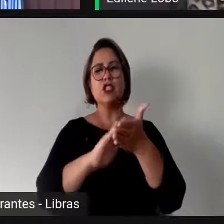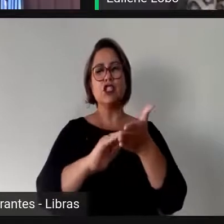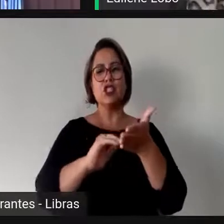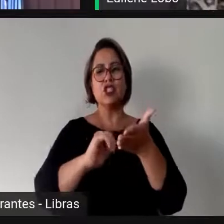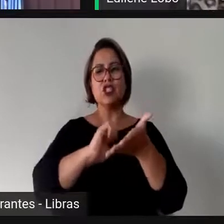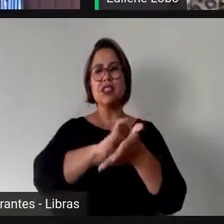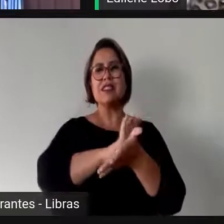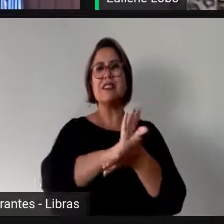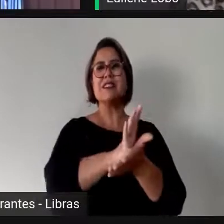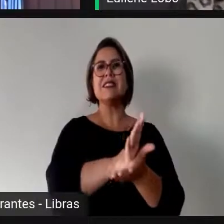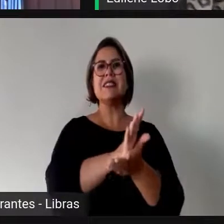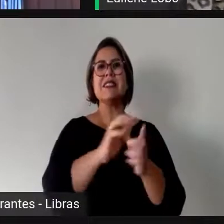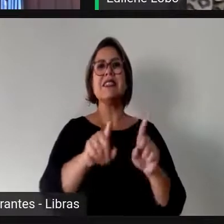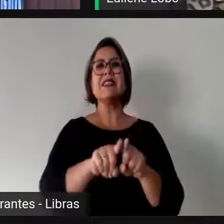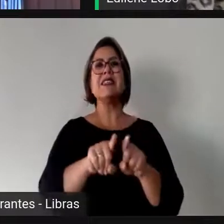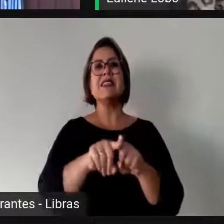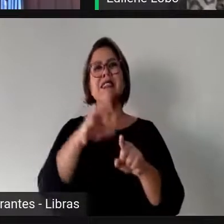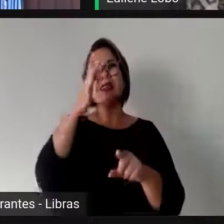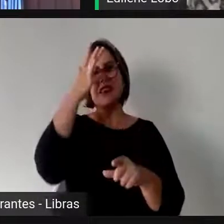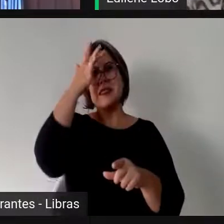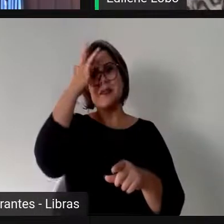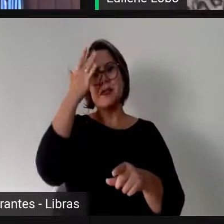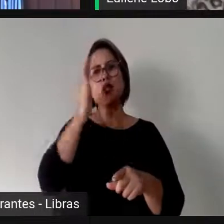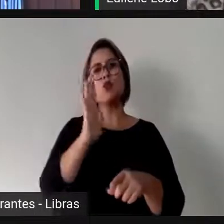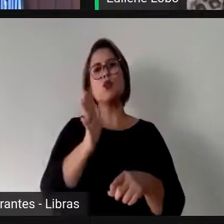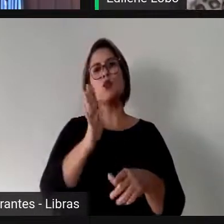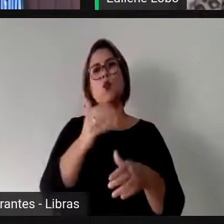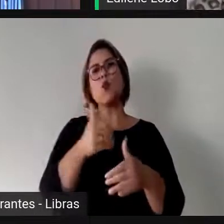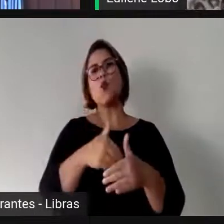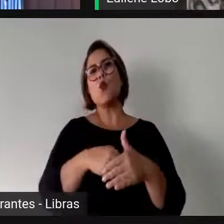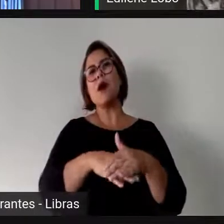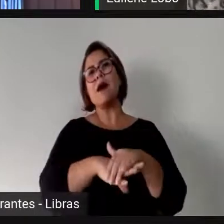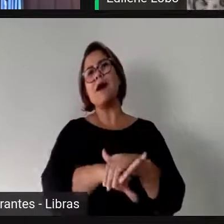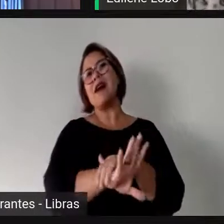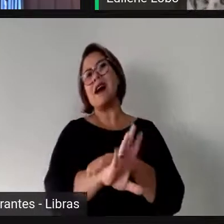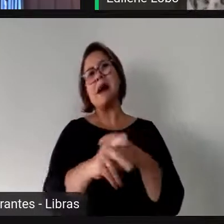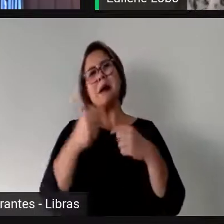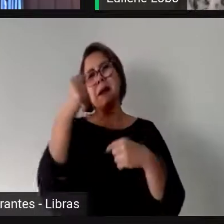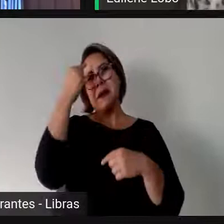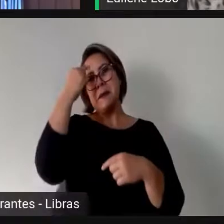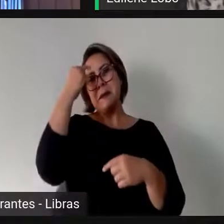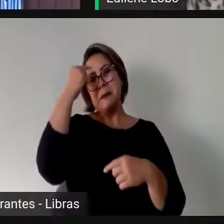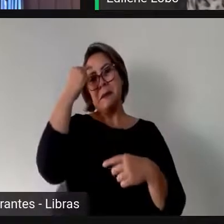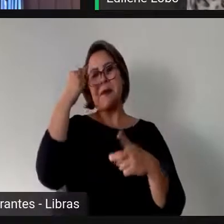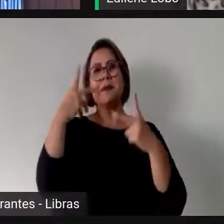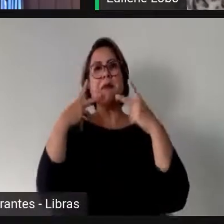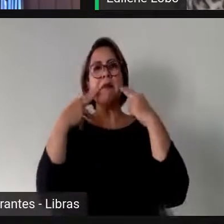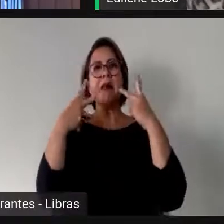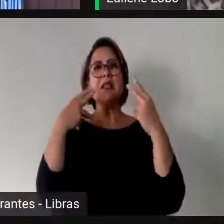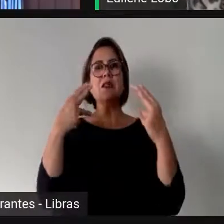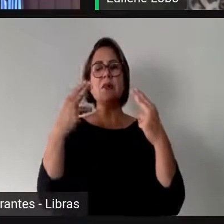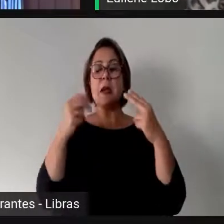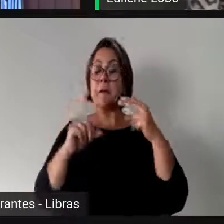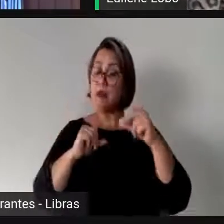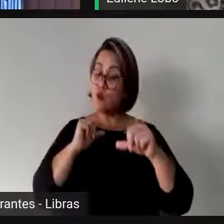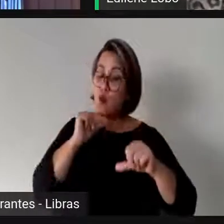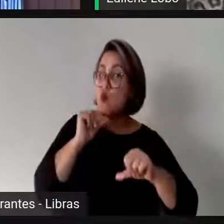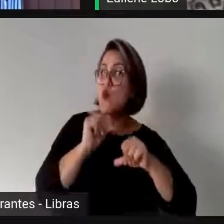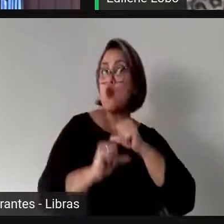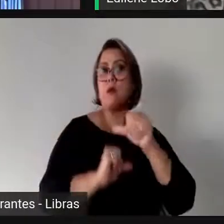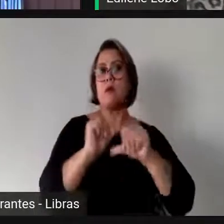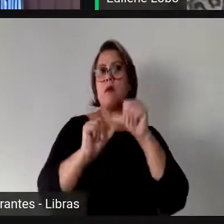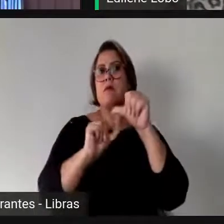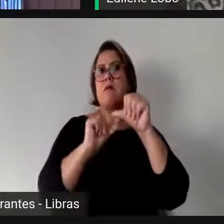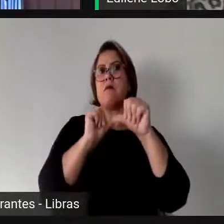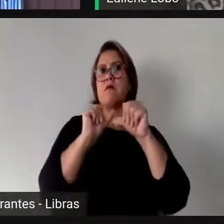pessoas se acostumaram a conviver com esse cenário. ele precisa ser rompido, além de um pacto